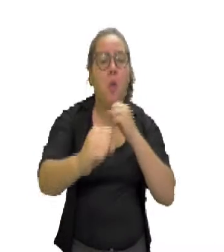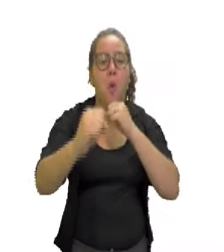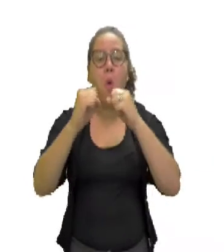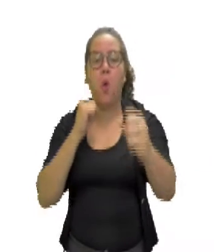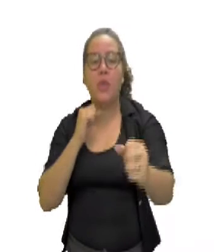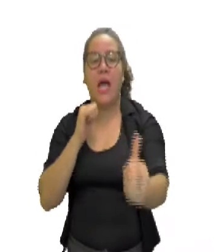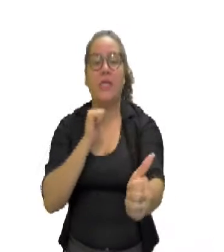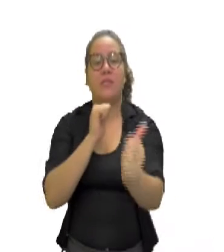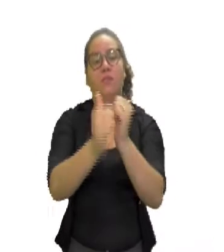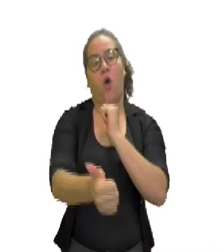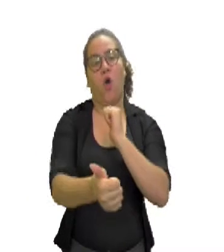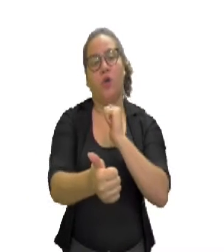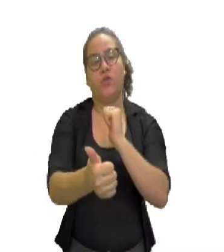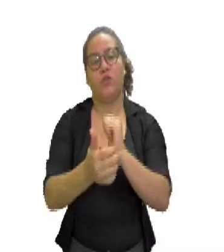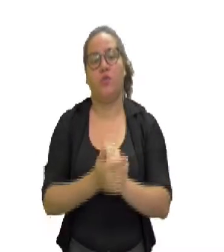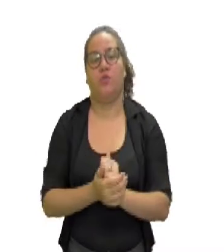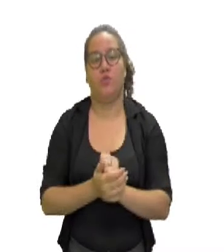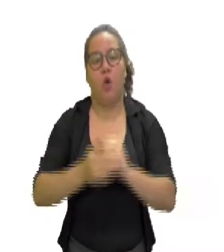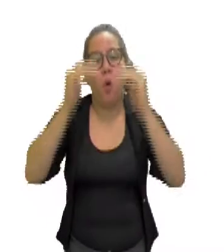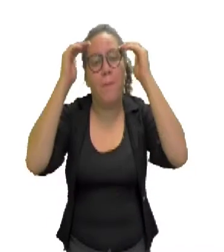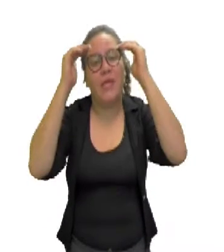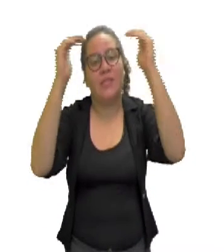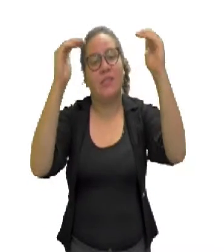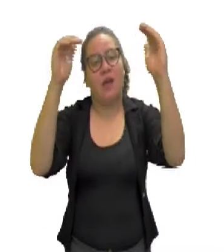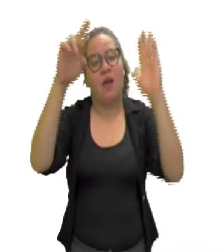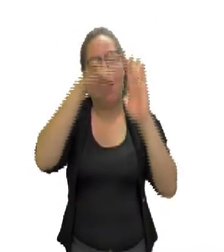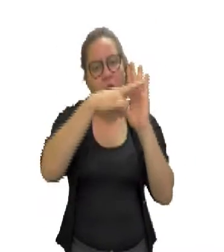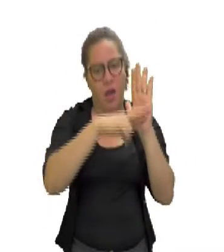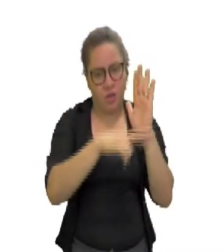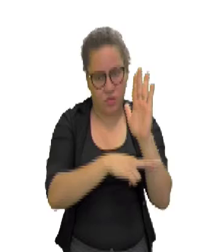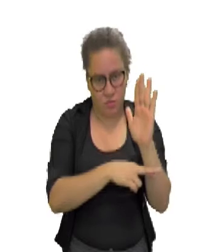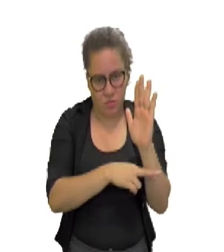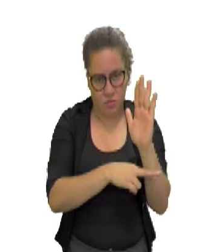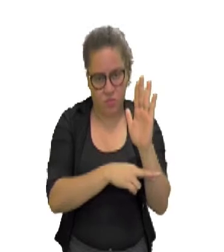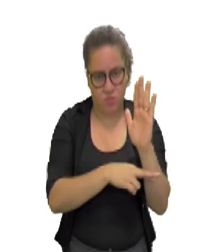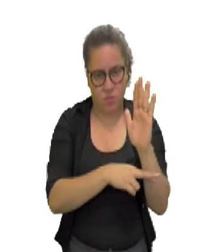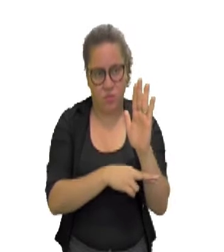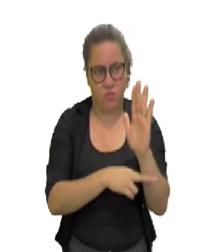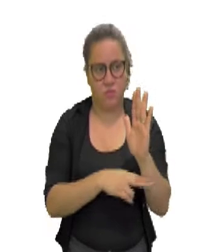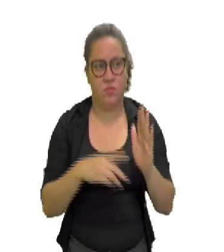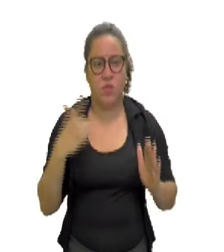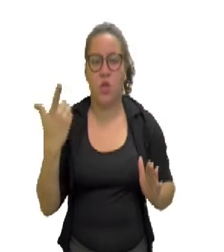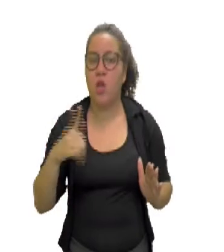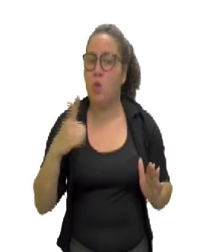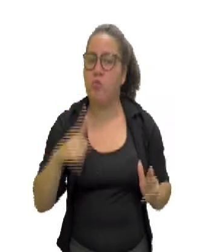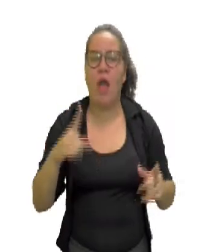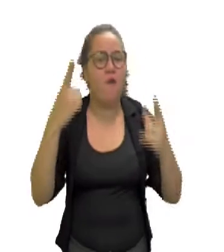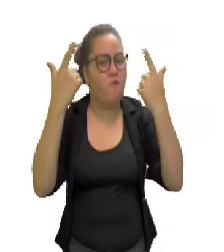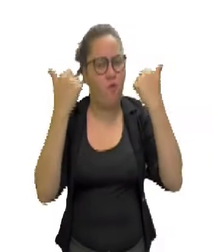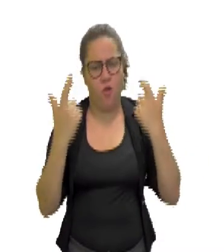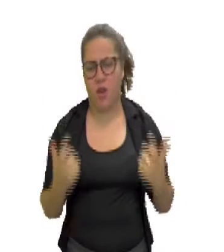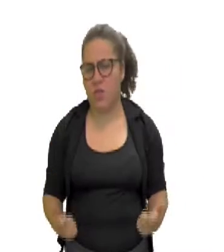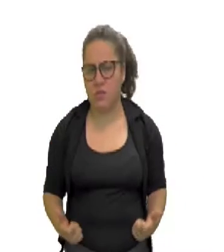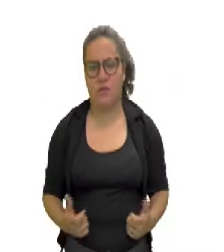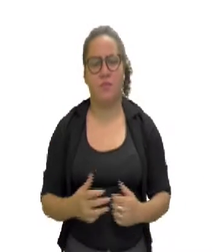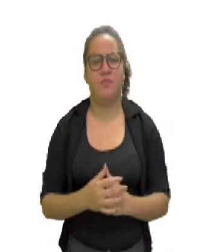você tem que obedecer algumas regras. E ela não tem nenhum ato de violência